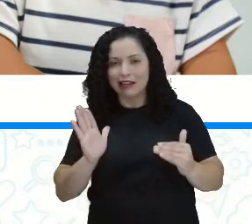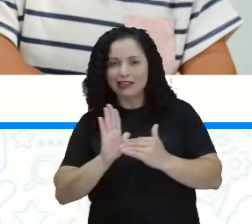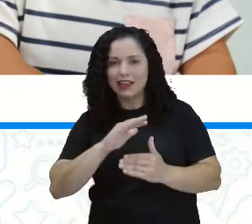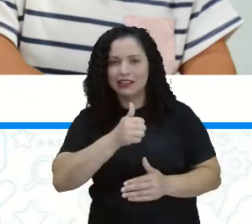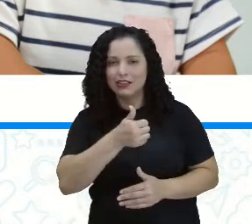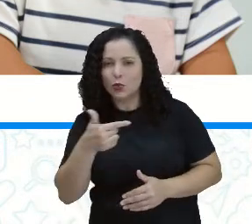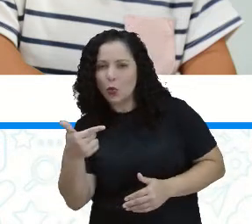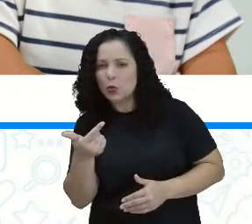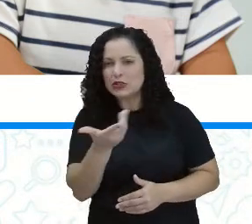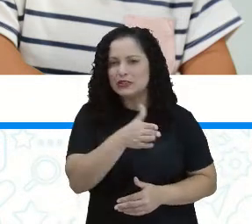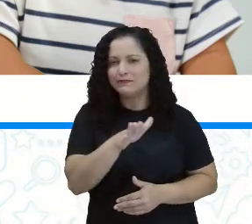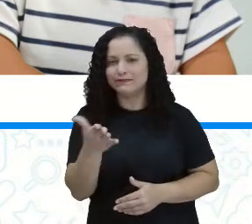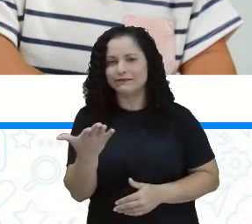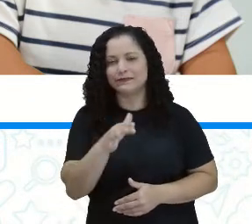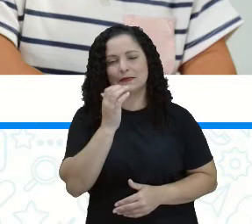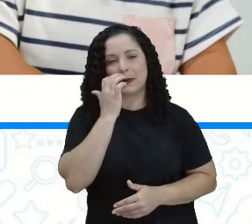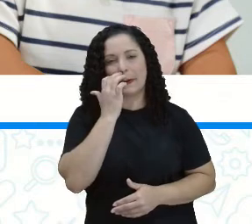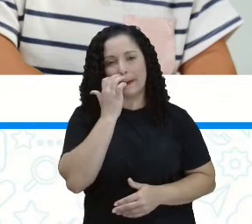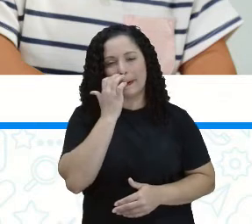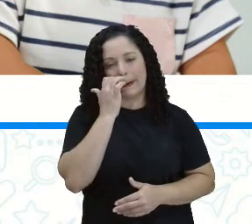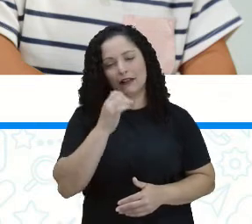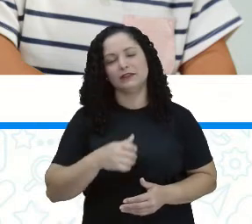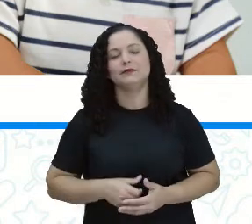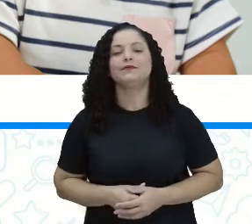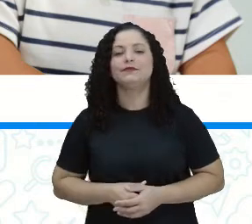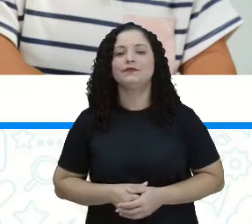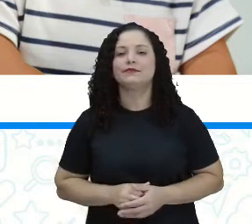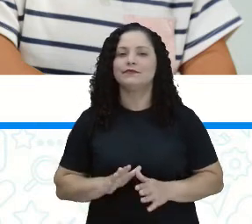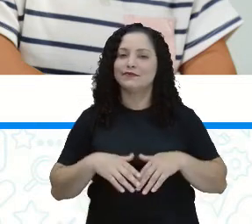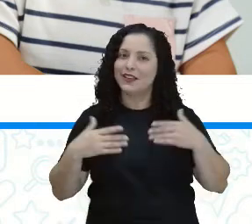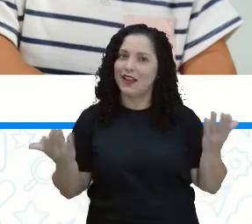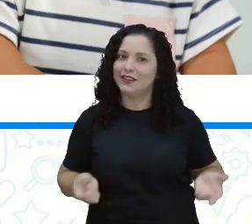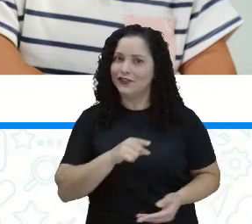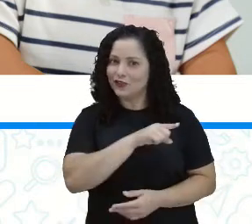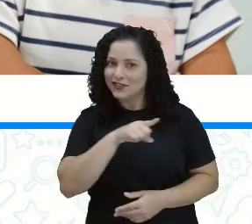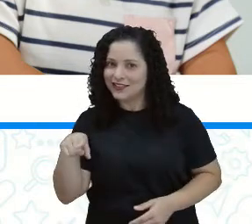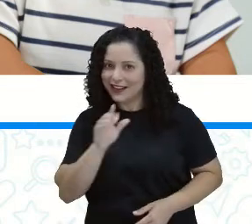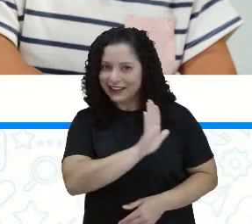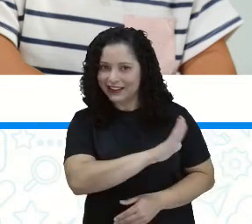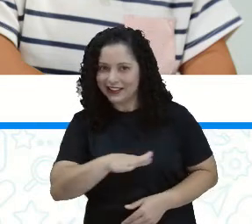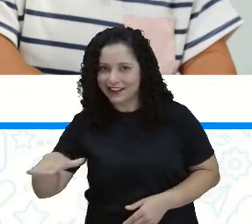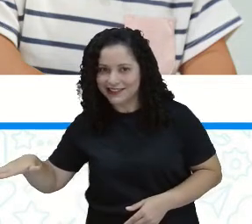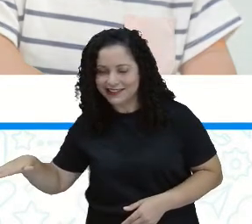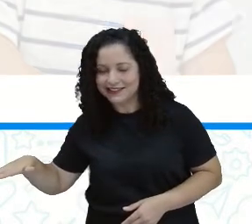12 anos. E aí, você está na infância?